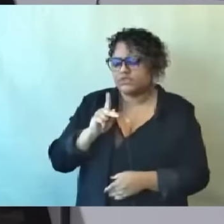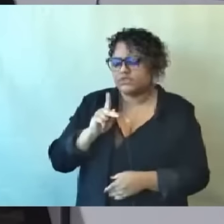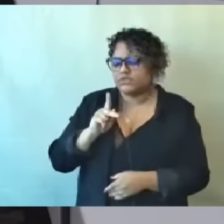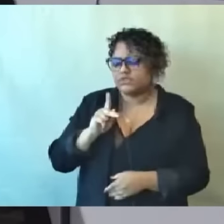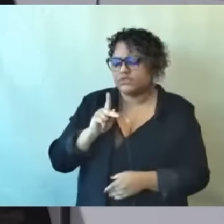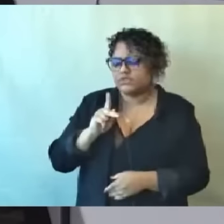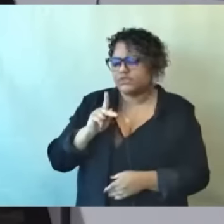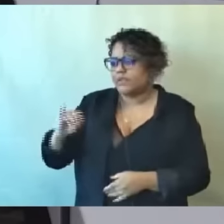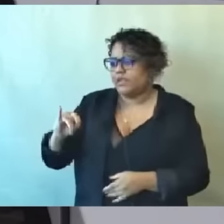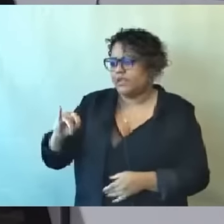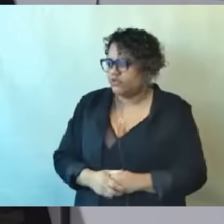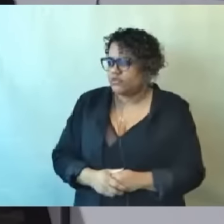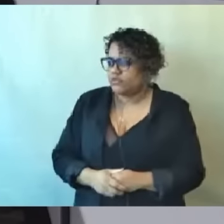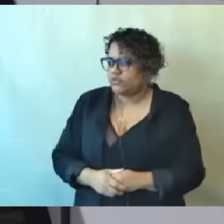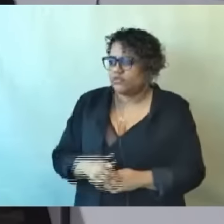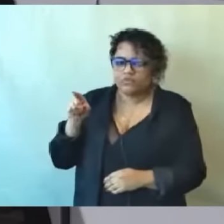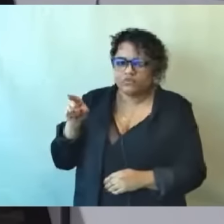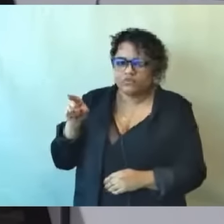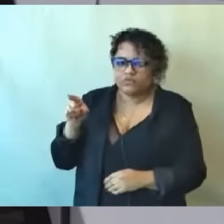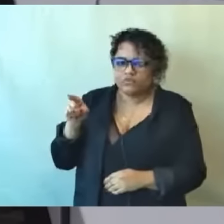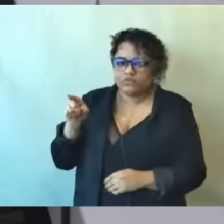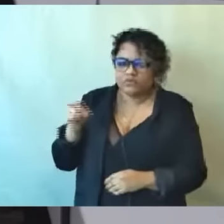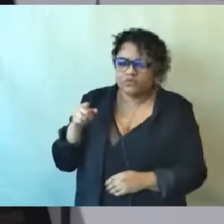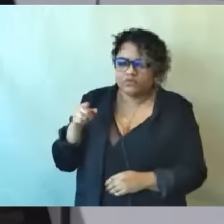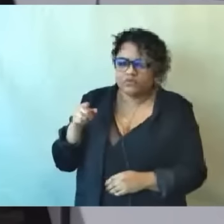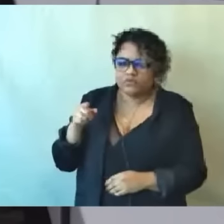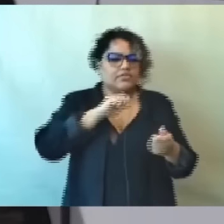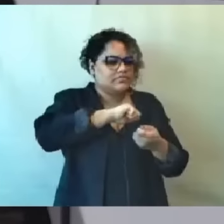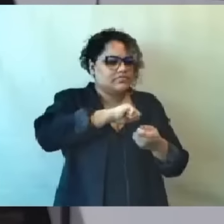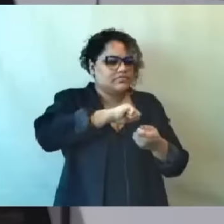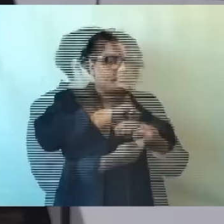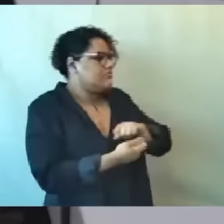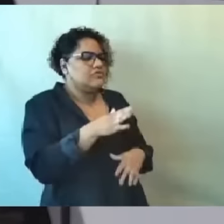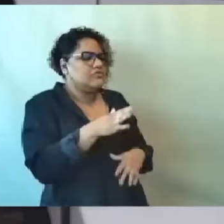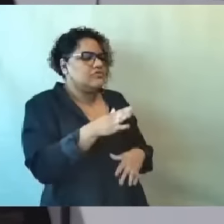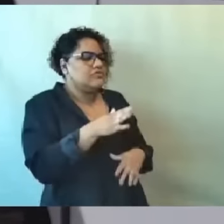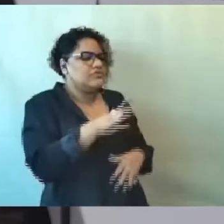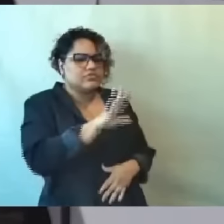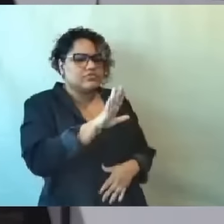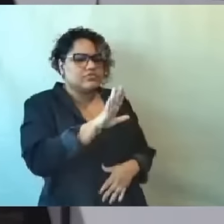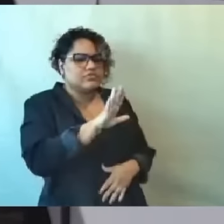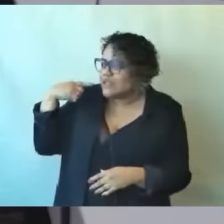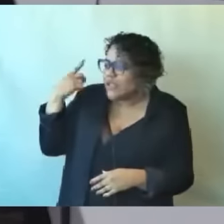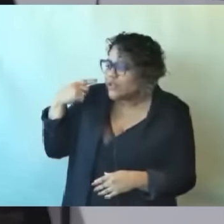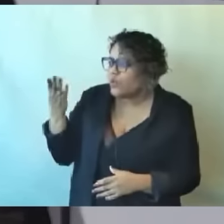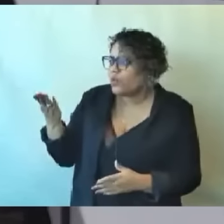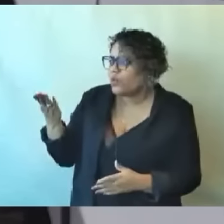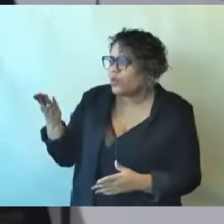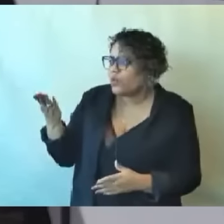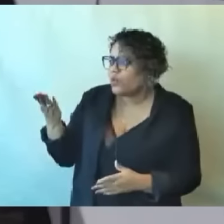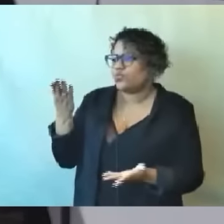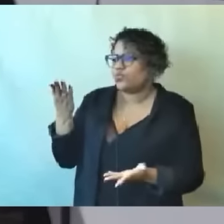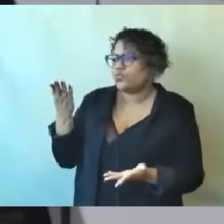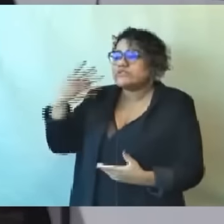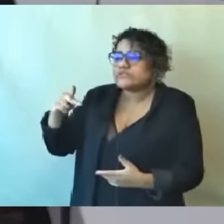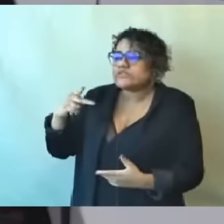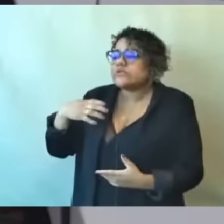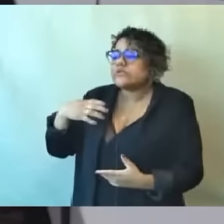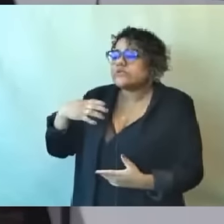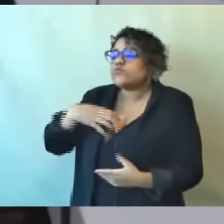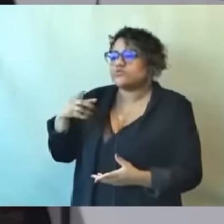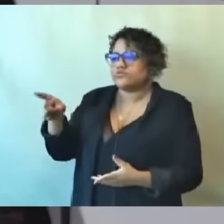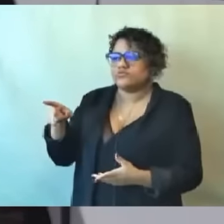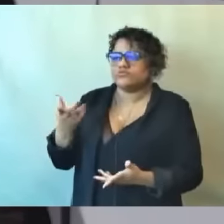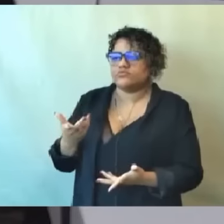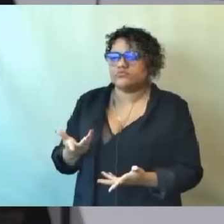Claro, pai. Olha o que está nos jornais. Você doido. O seu sentimento, a sua vontade era fazer o mesmo que aquele vereadorzinho do Mamãe